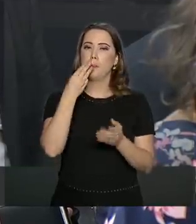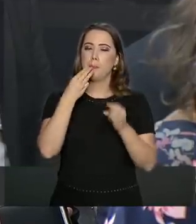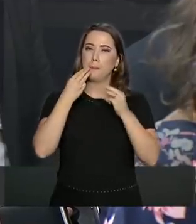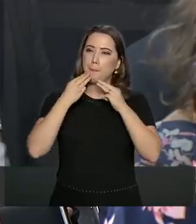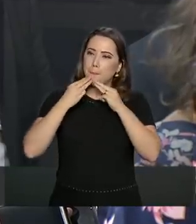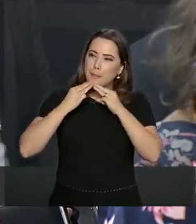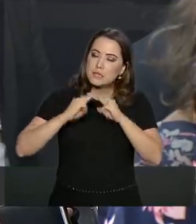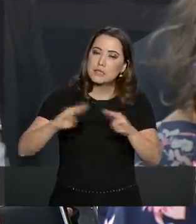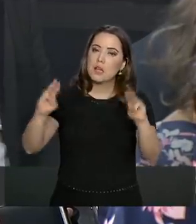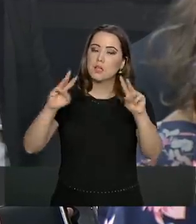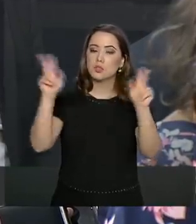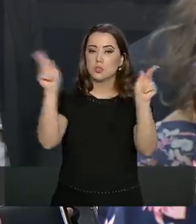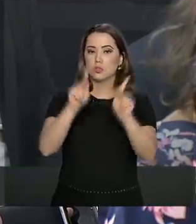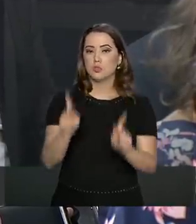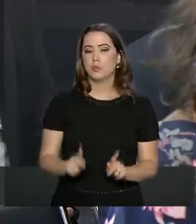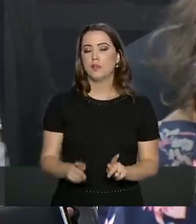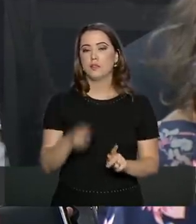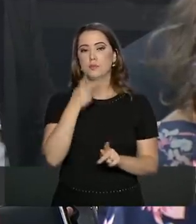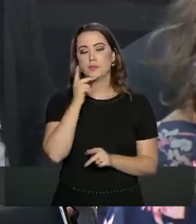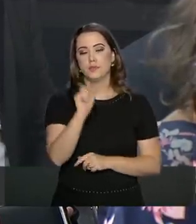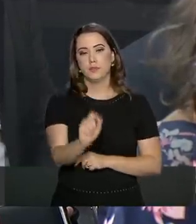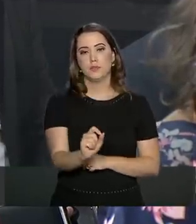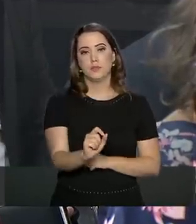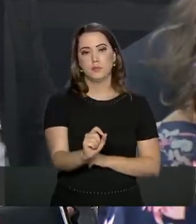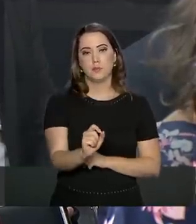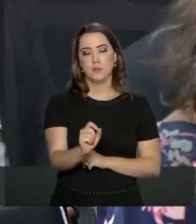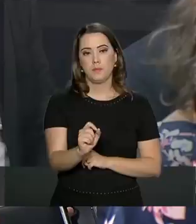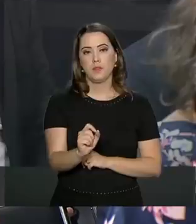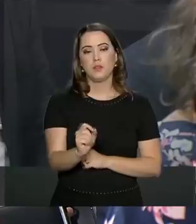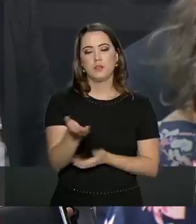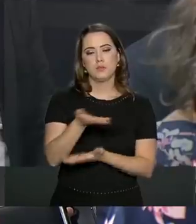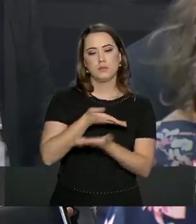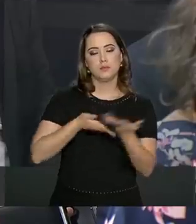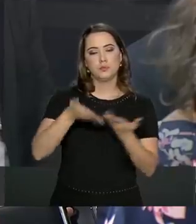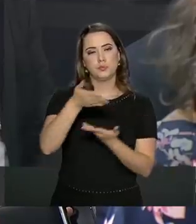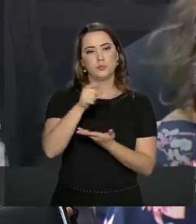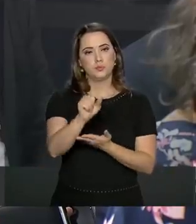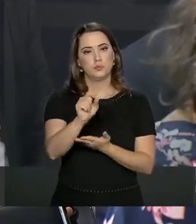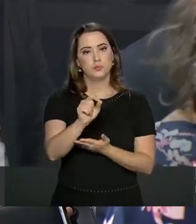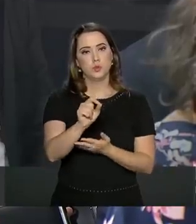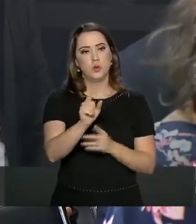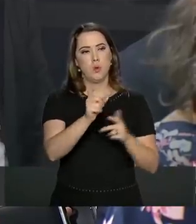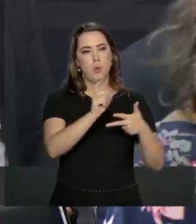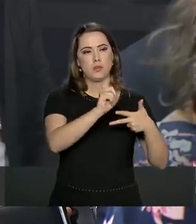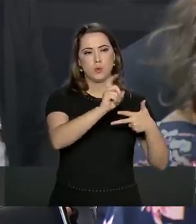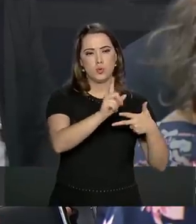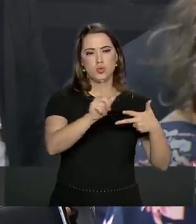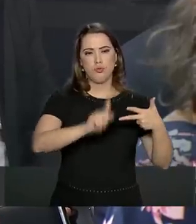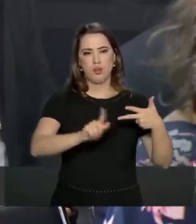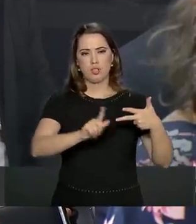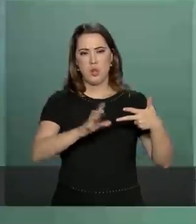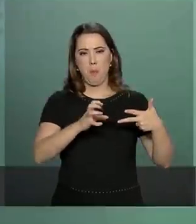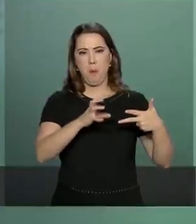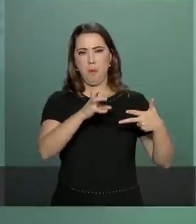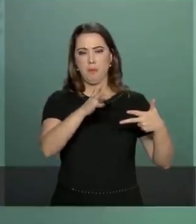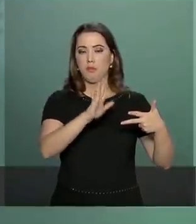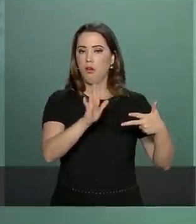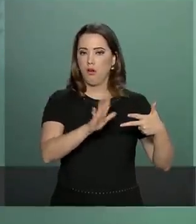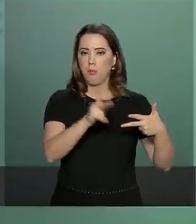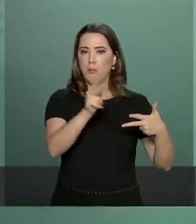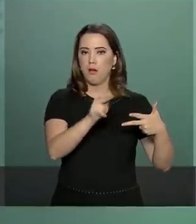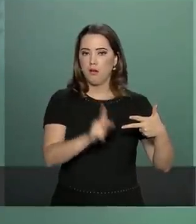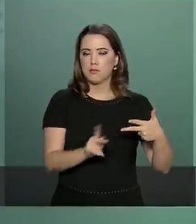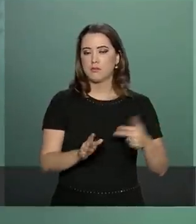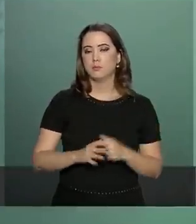pacificação em relação a esse relacionamento do Executivo com o Legislativo. Embora o nosso presidente